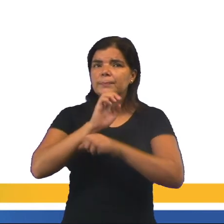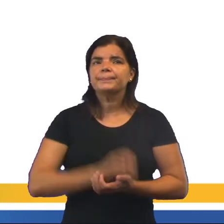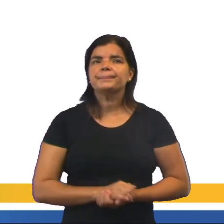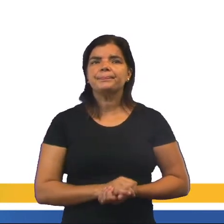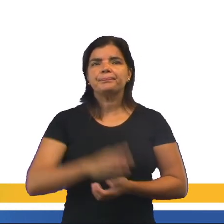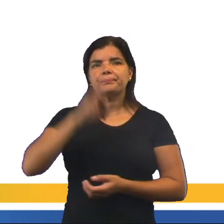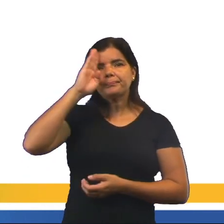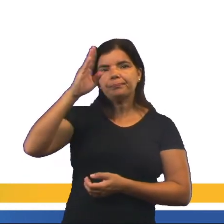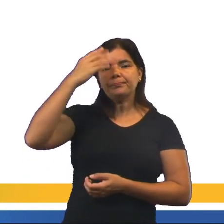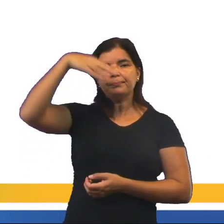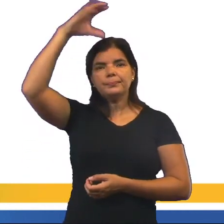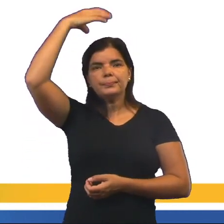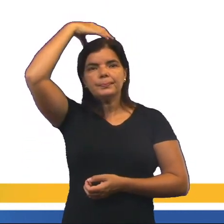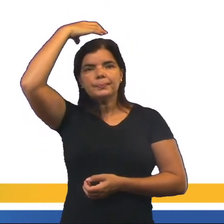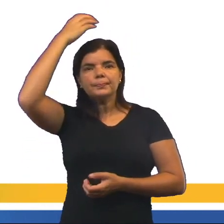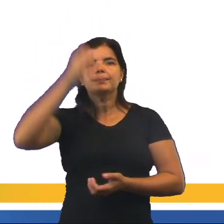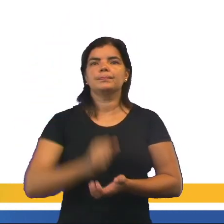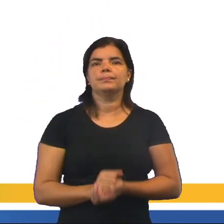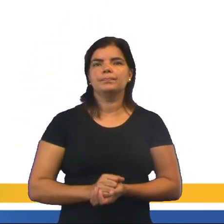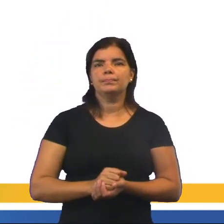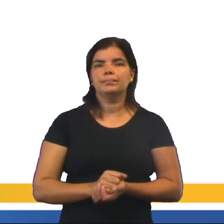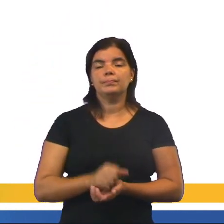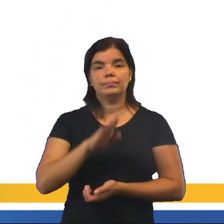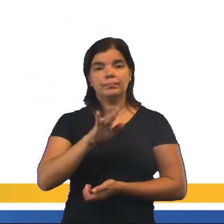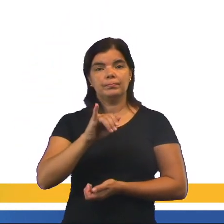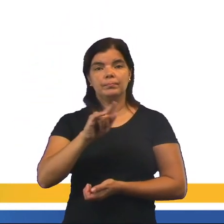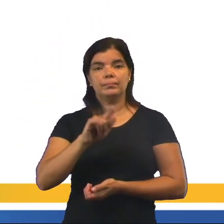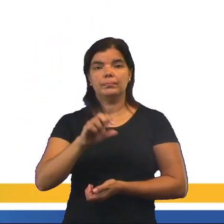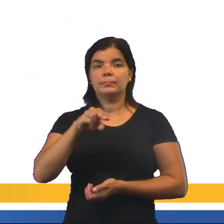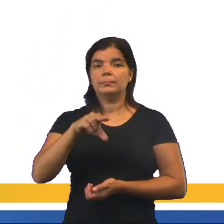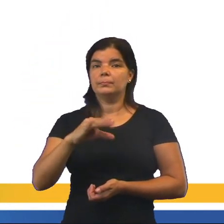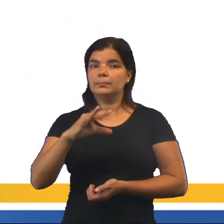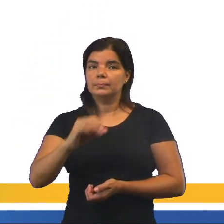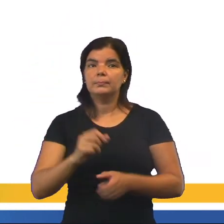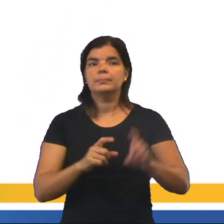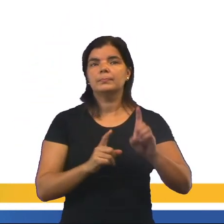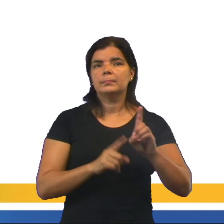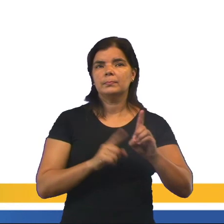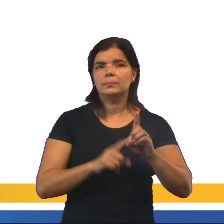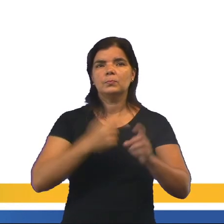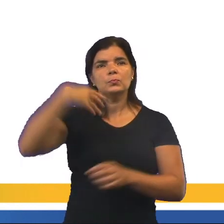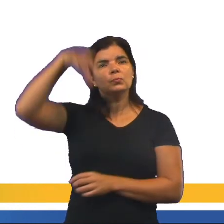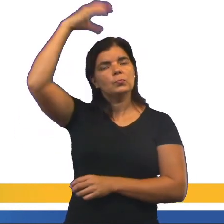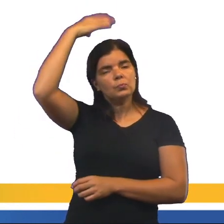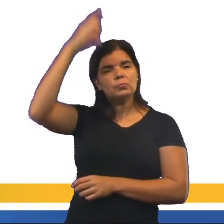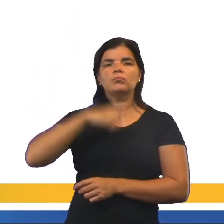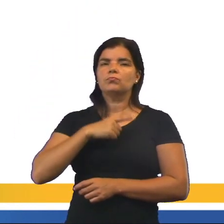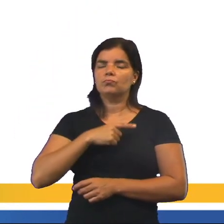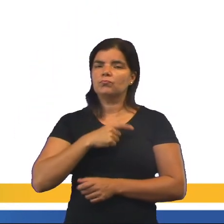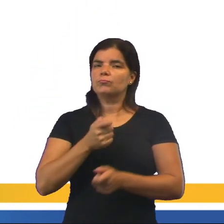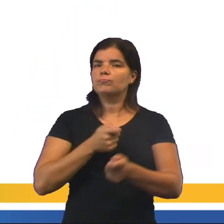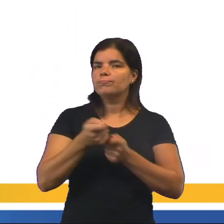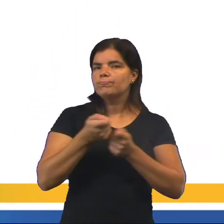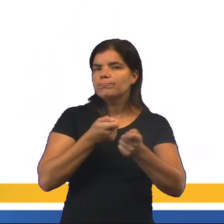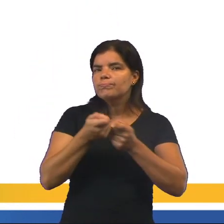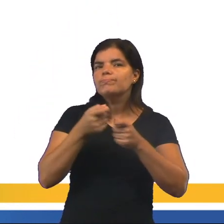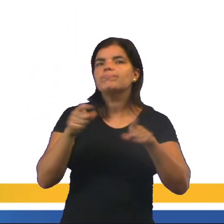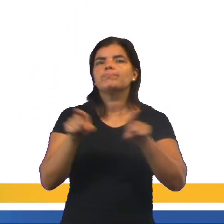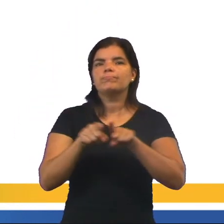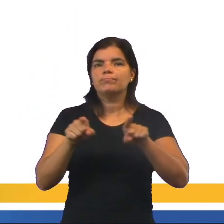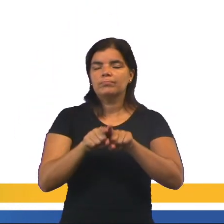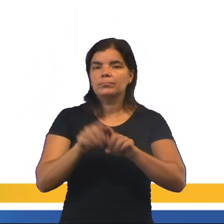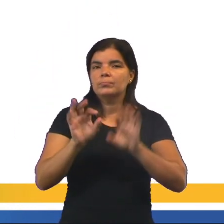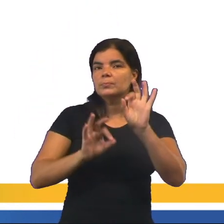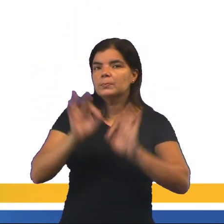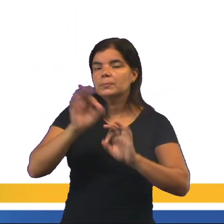O principal imperador deste Império Romano se chamava Bizâncio? E D. O imperador mantinha um poder centralizado e era